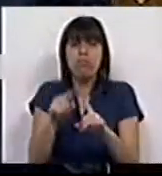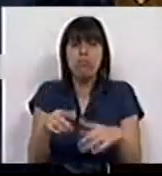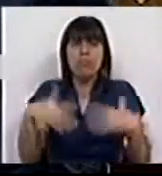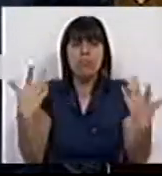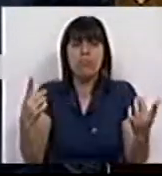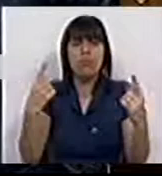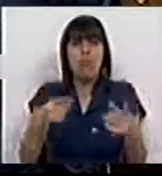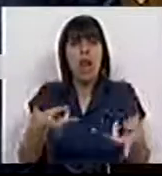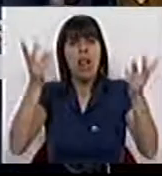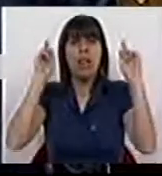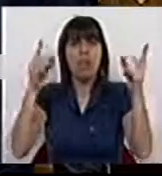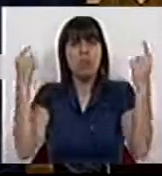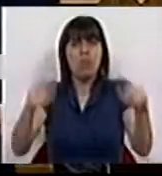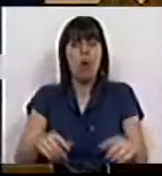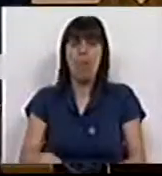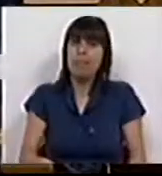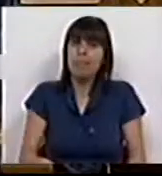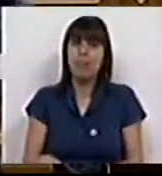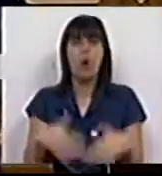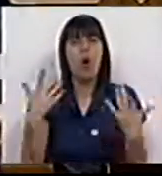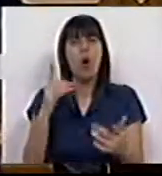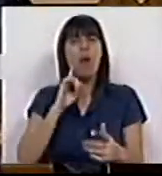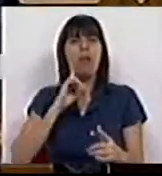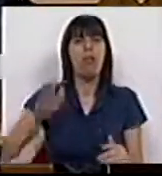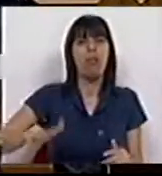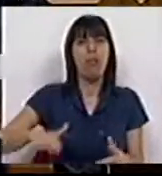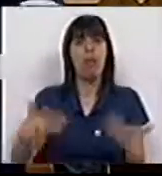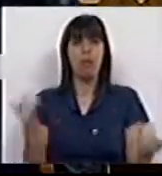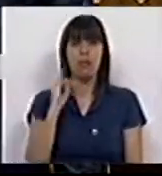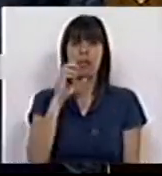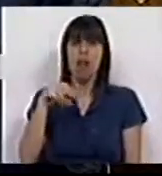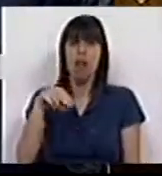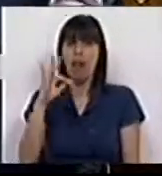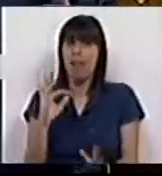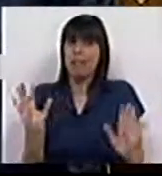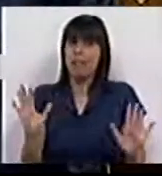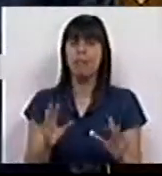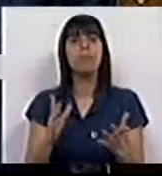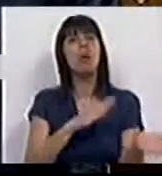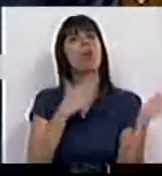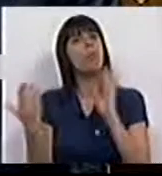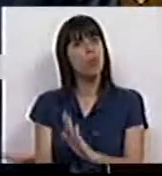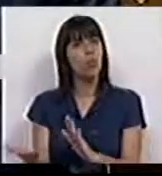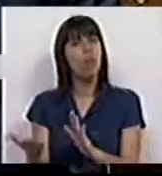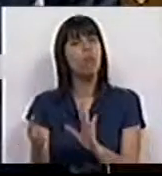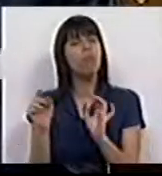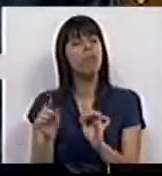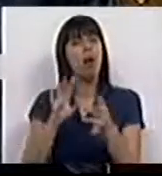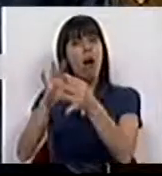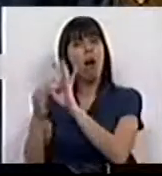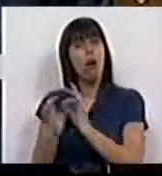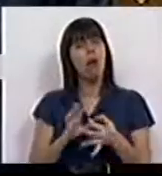tida por facultativa ou até secundaríssima da parte do ICNF. Depois, por outro lado, isso